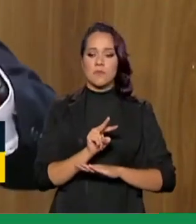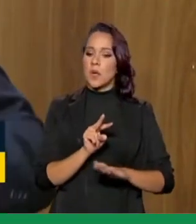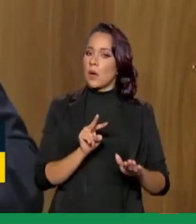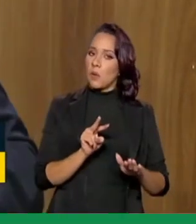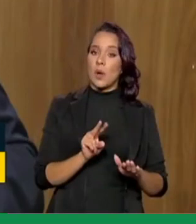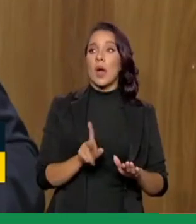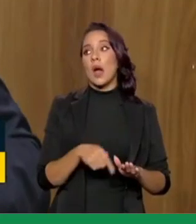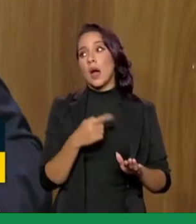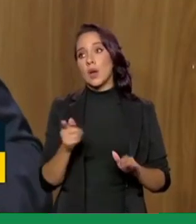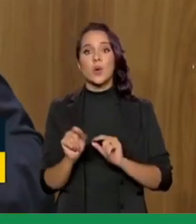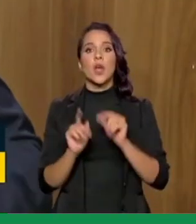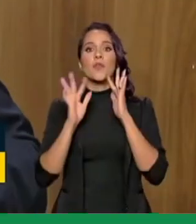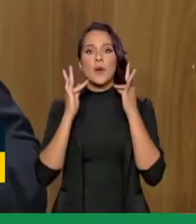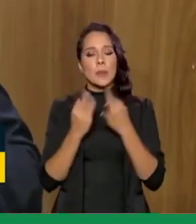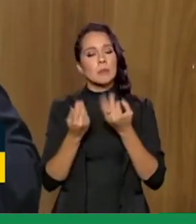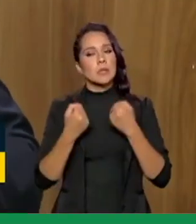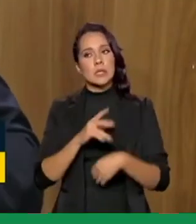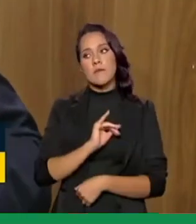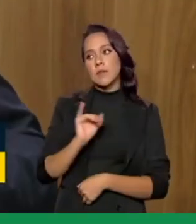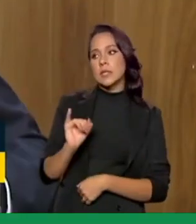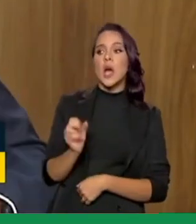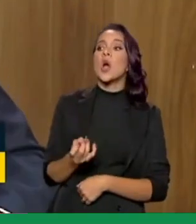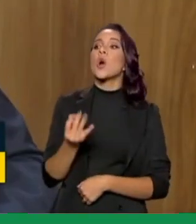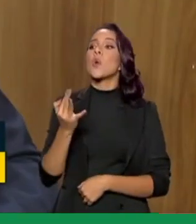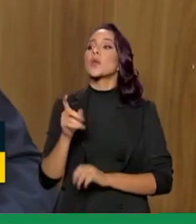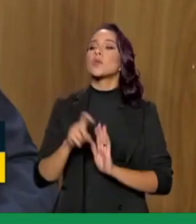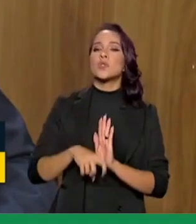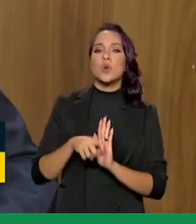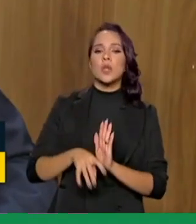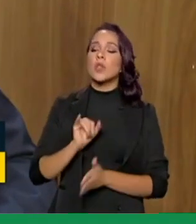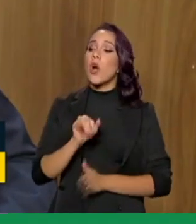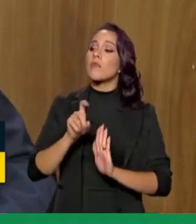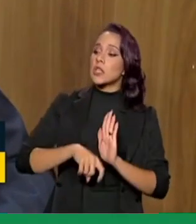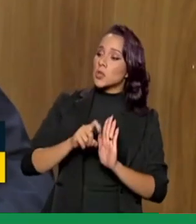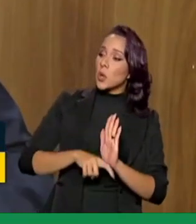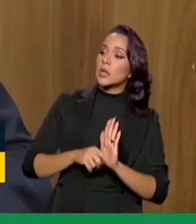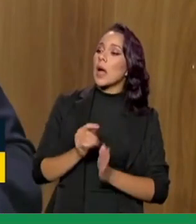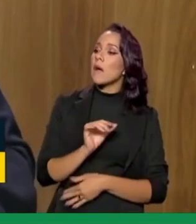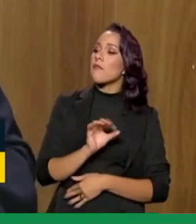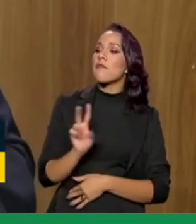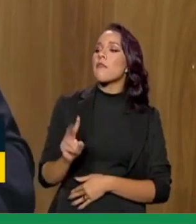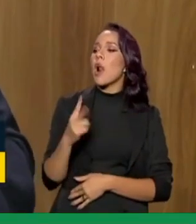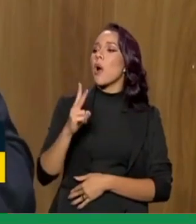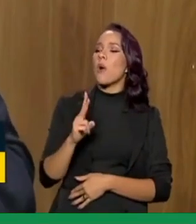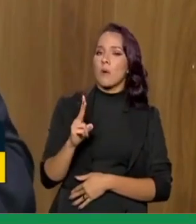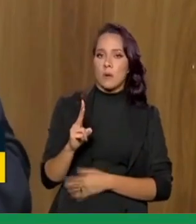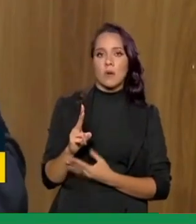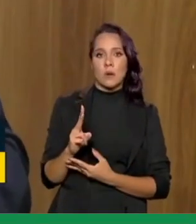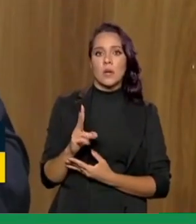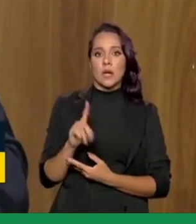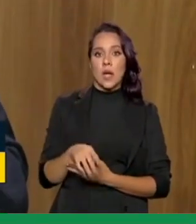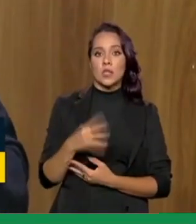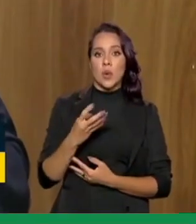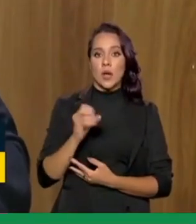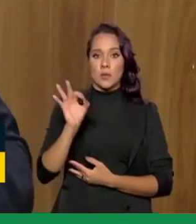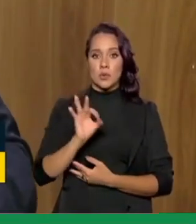E a partir dali a família tem que ser informada do quanto vai ser descontado do seu benefício por mês que tem também um limite de